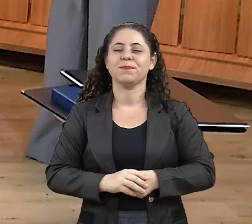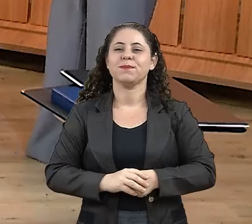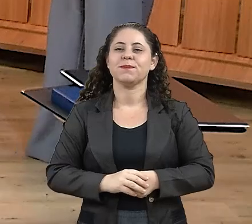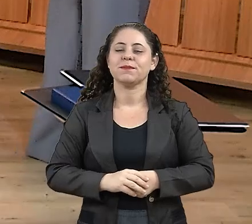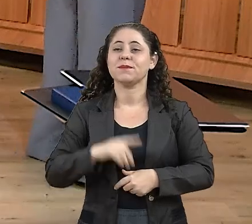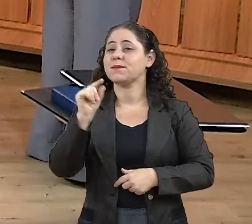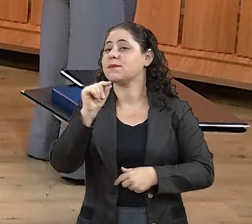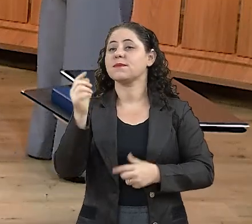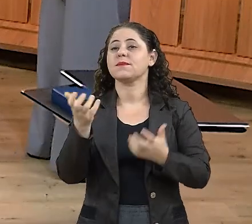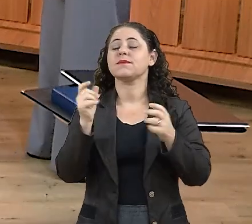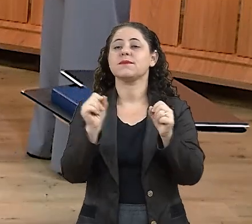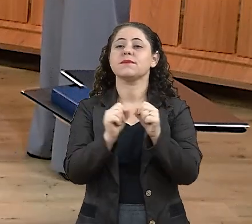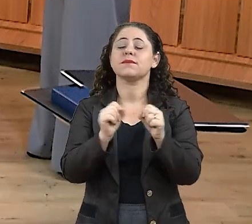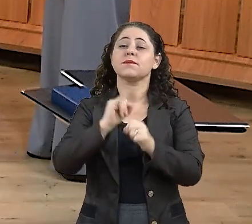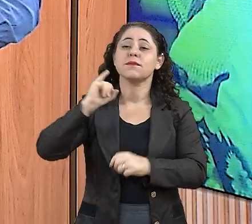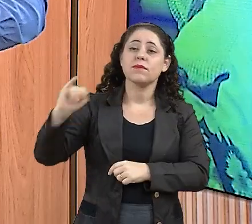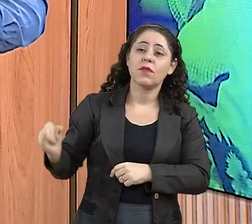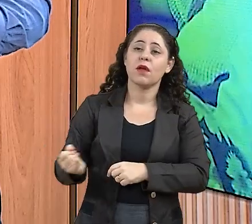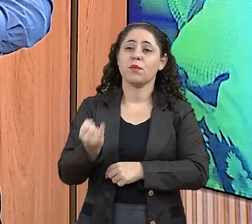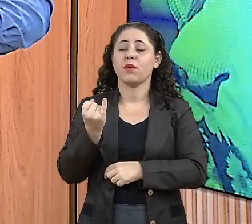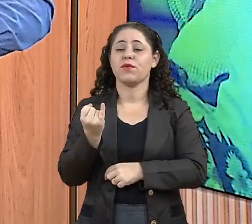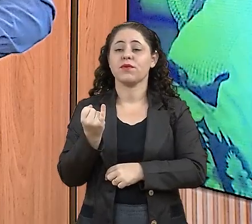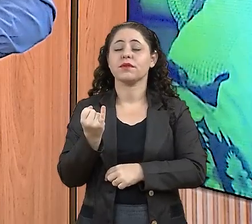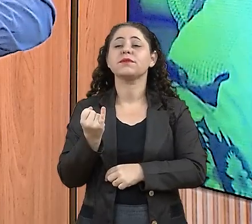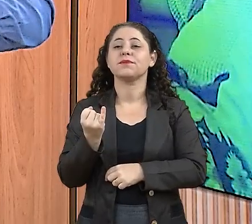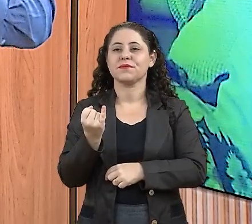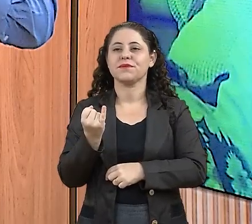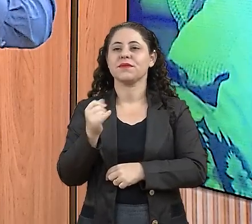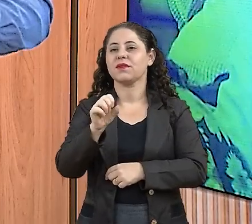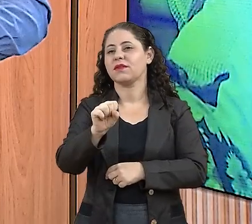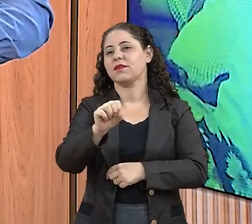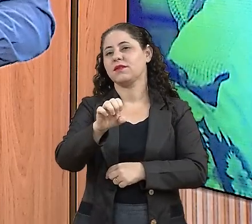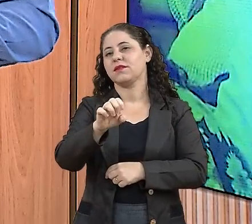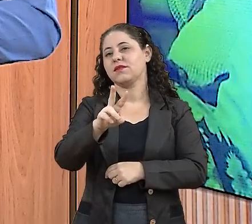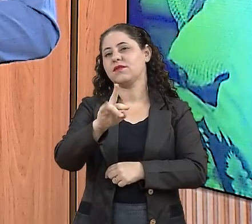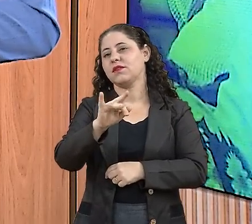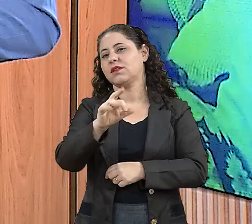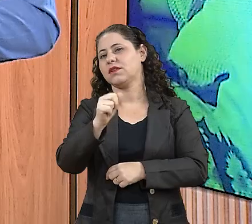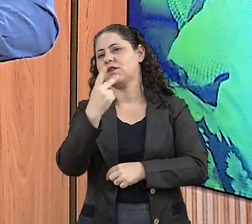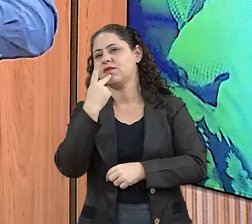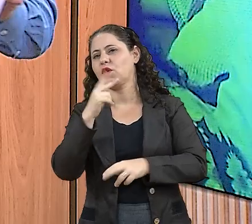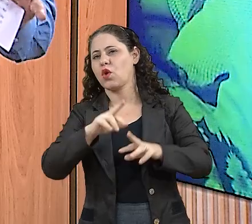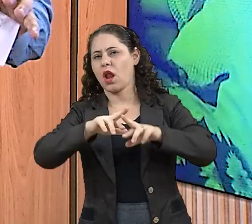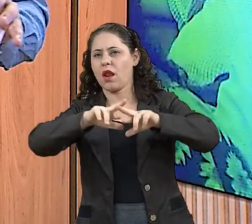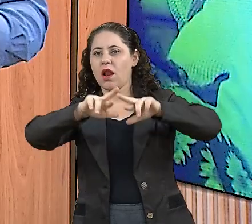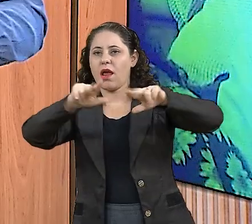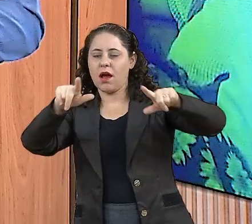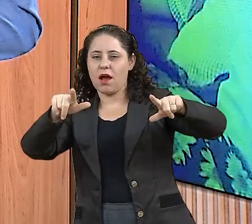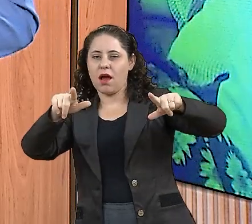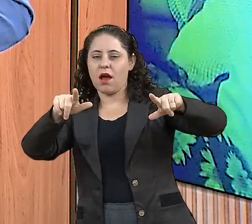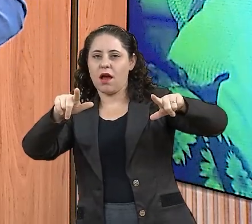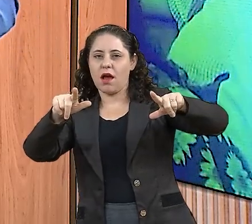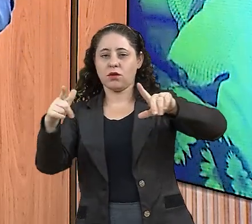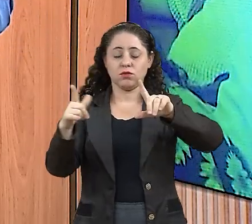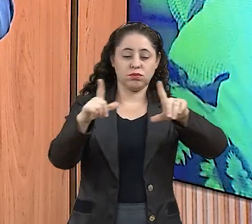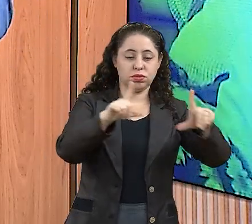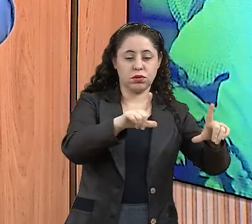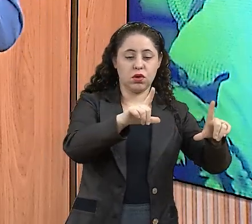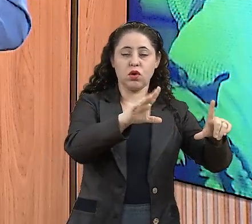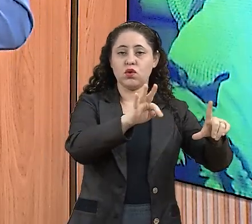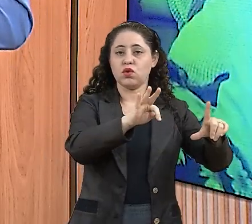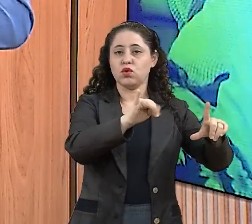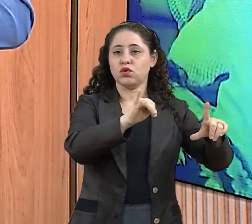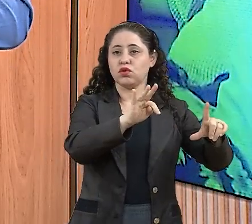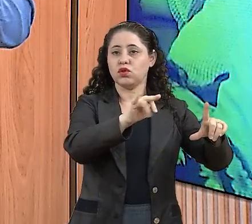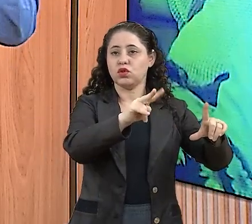eu queria também, aproveitando uma coisa que a Severina falou e passou despercebida, ela diferenciou entre o título e a comenda, né? verdade. Existe